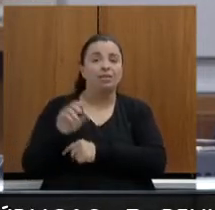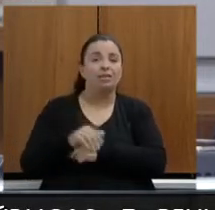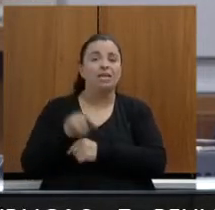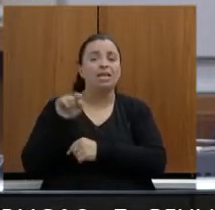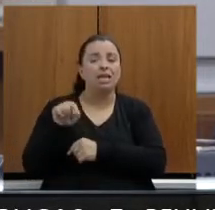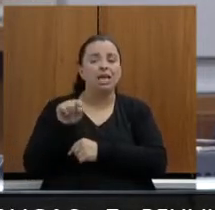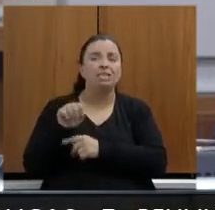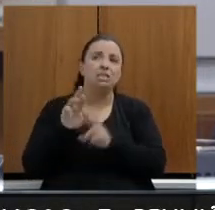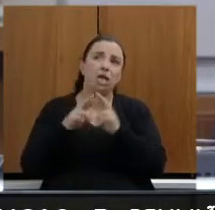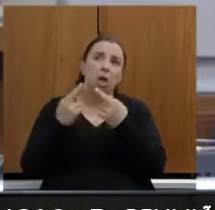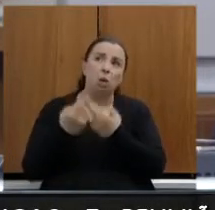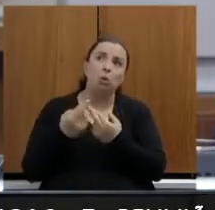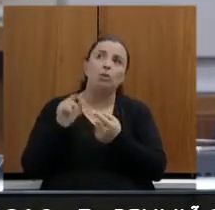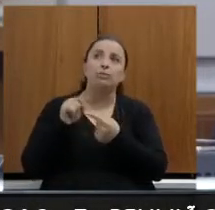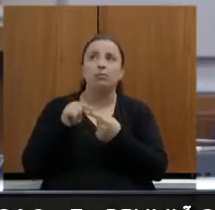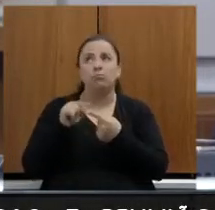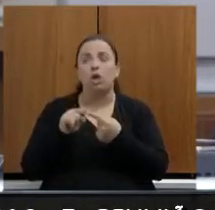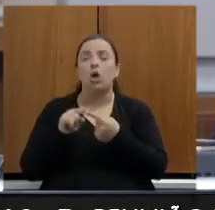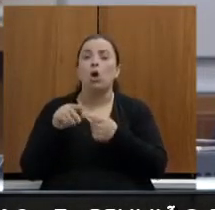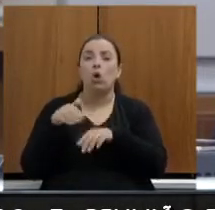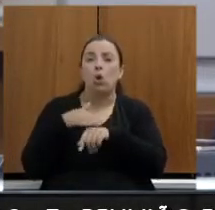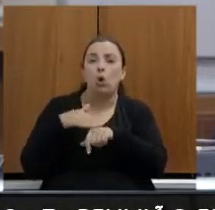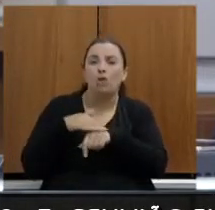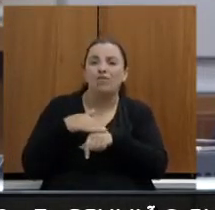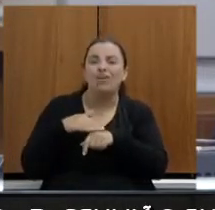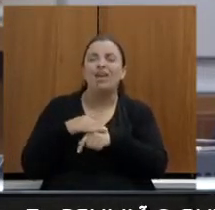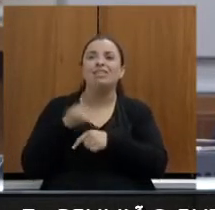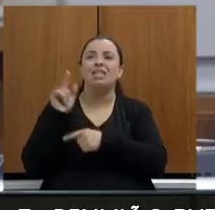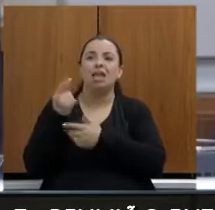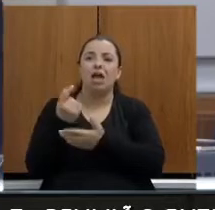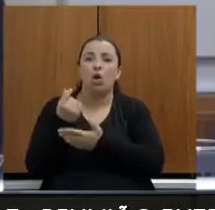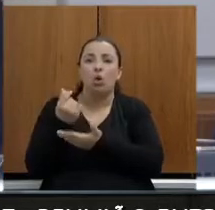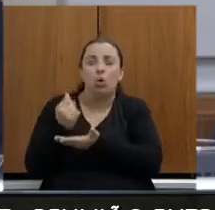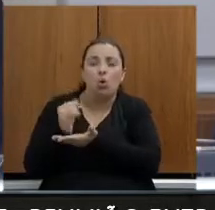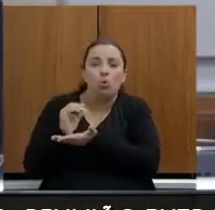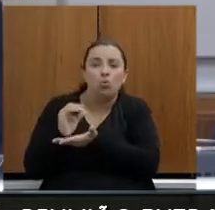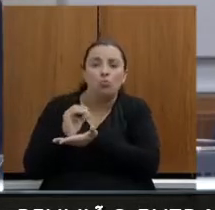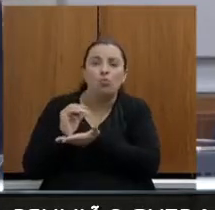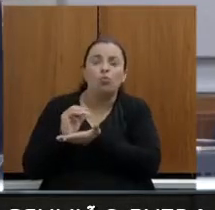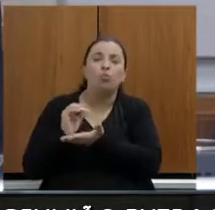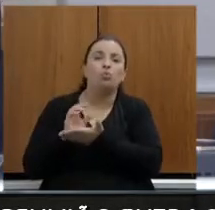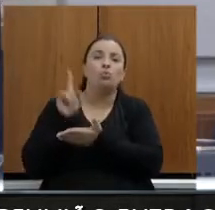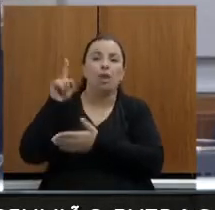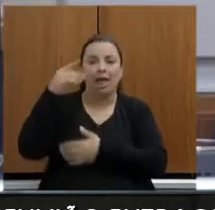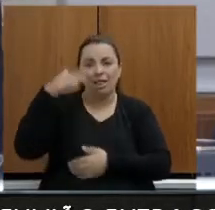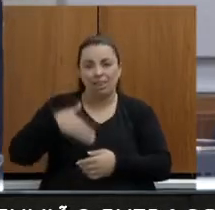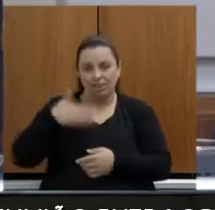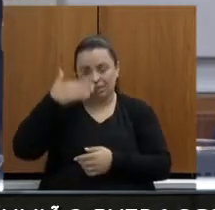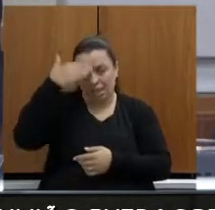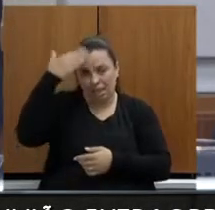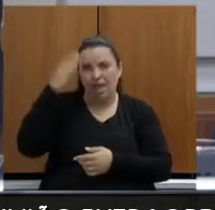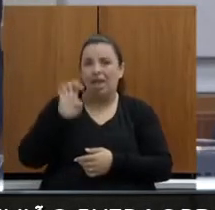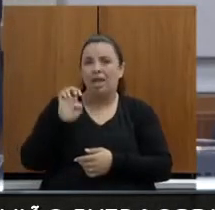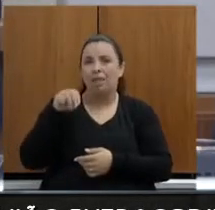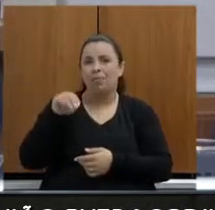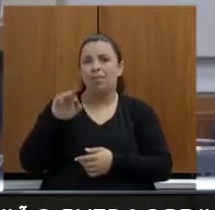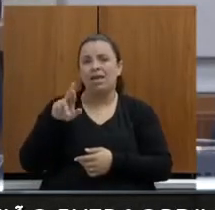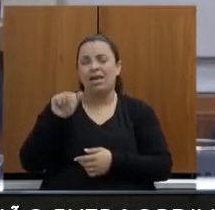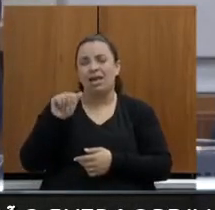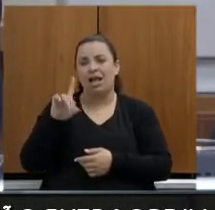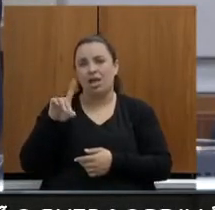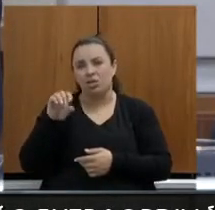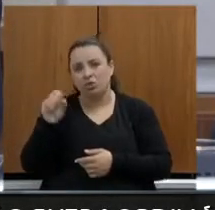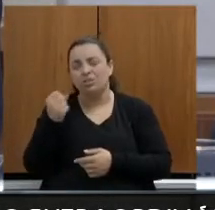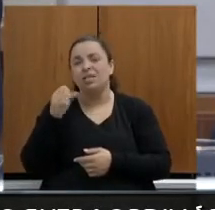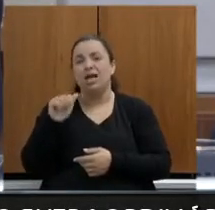conversa com o fundo do Emirados Árabes, que têm interesse na licitação, mas com o